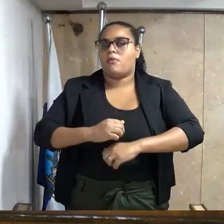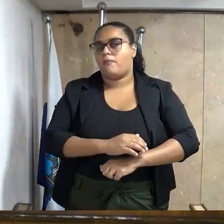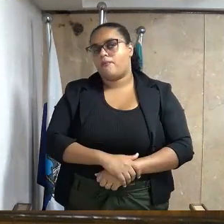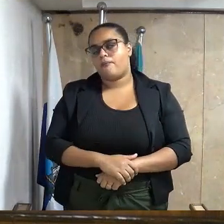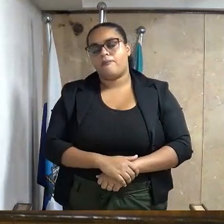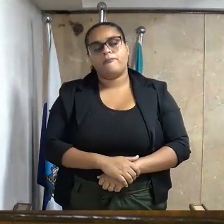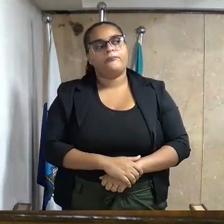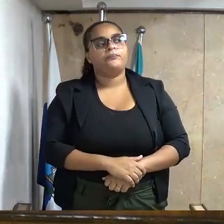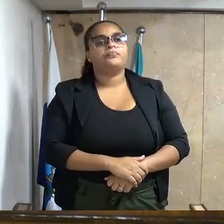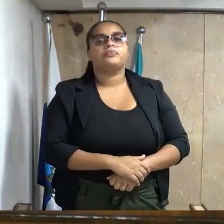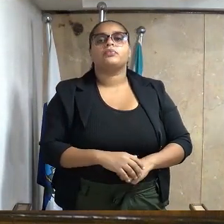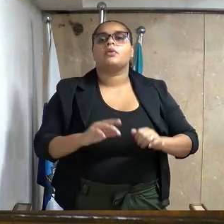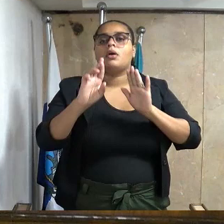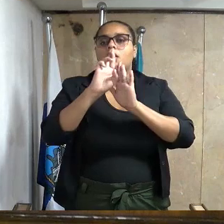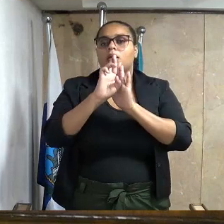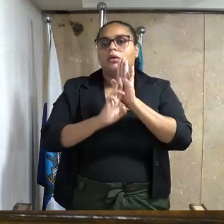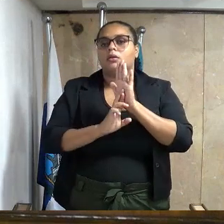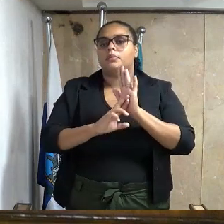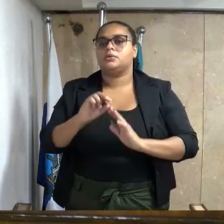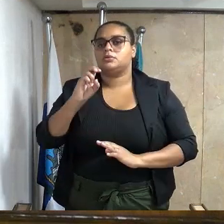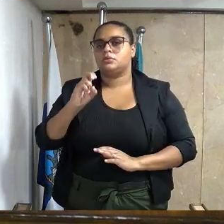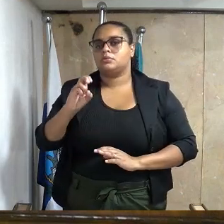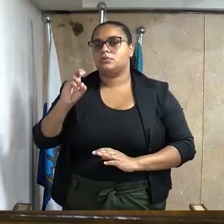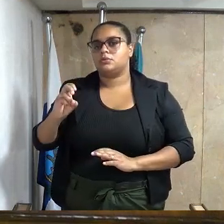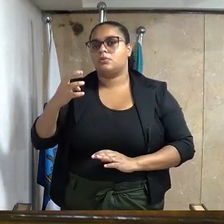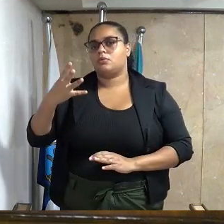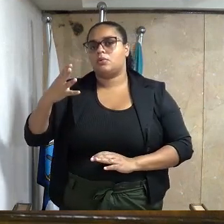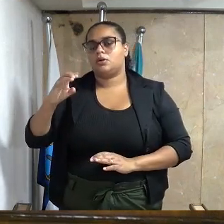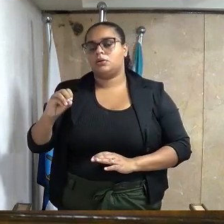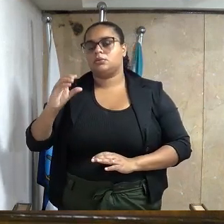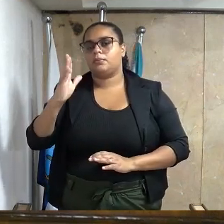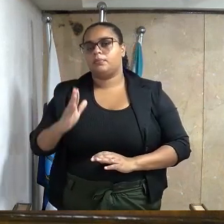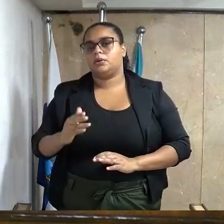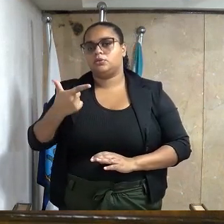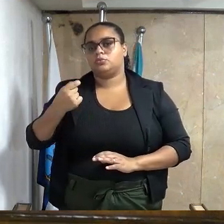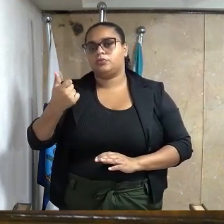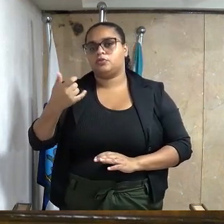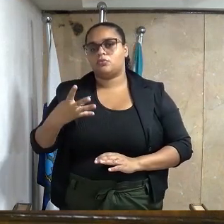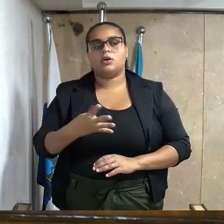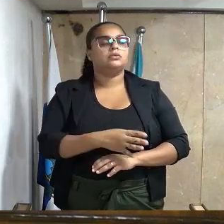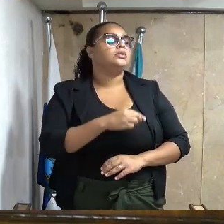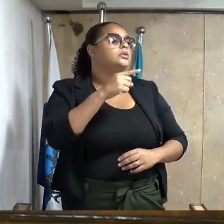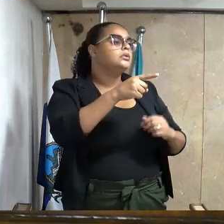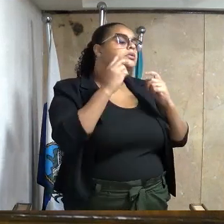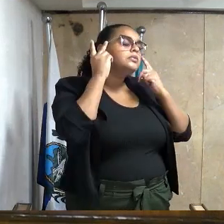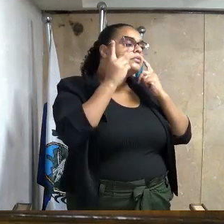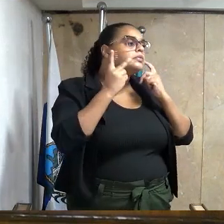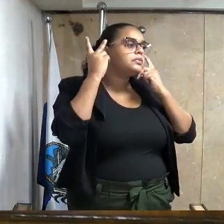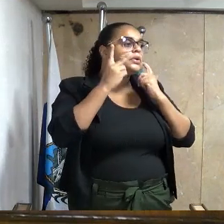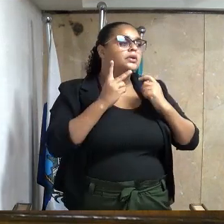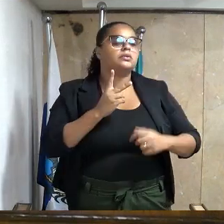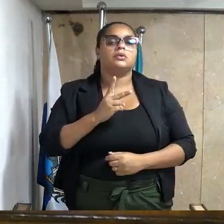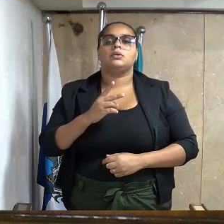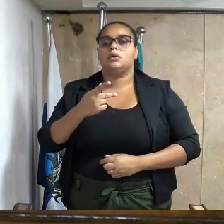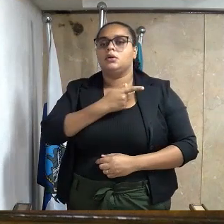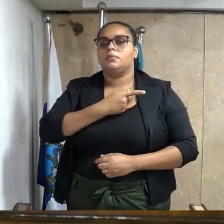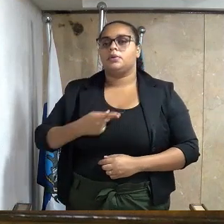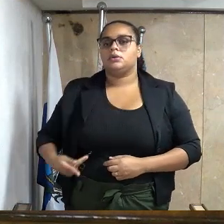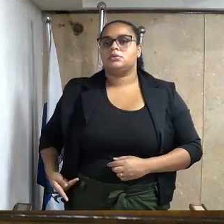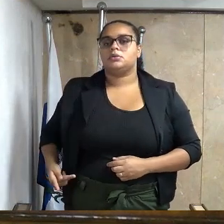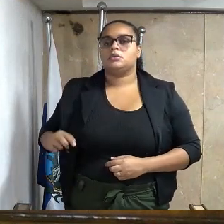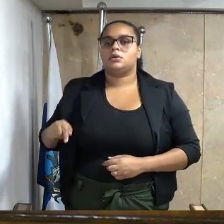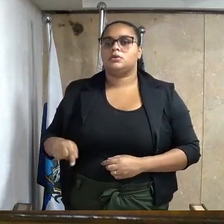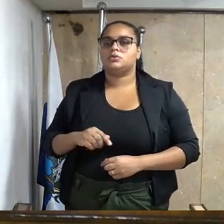Requerimento 5540, barra 2024, do excelentíssimo senhor vereador, presidente dessa